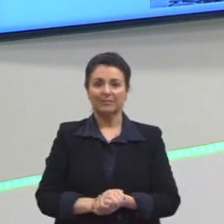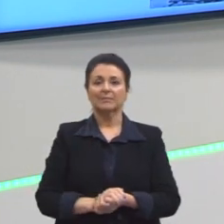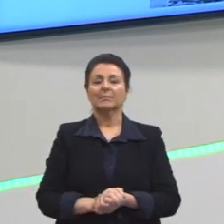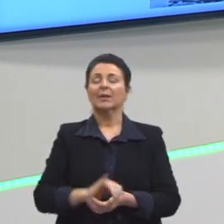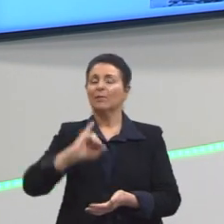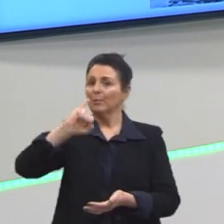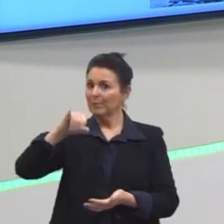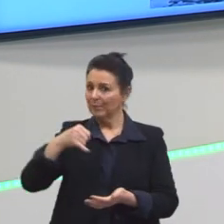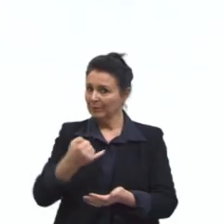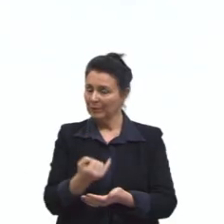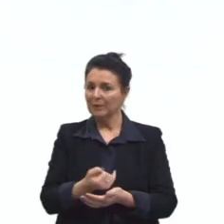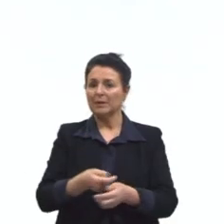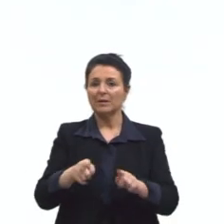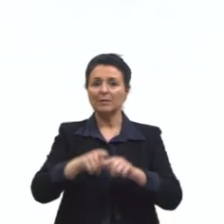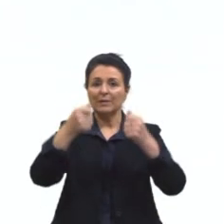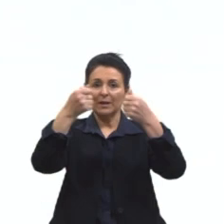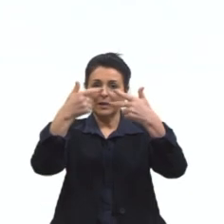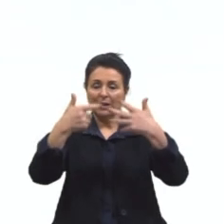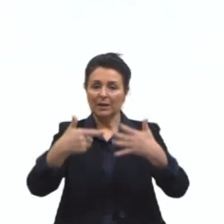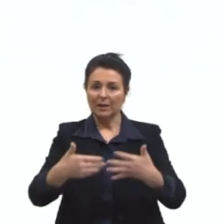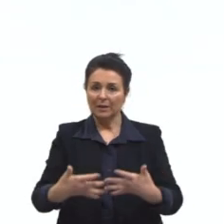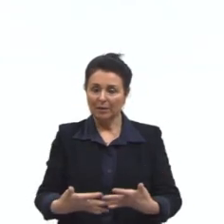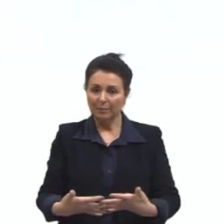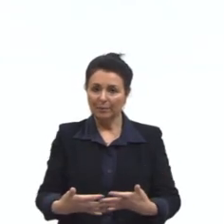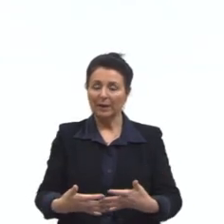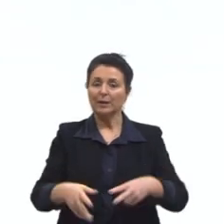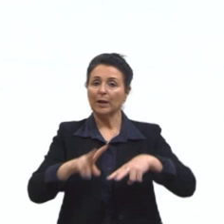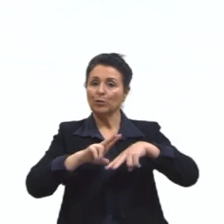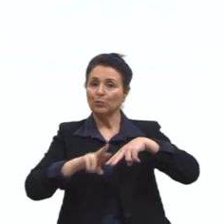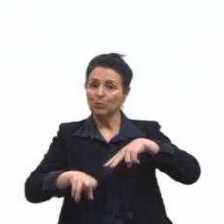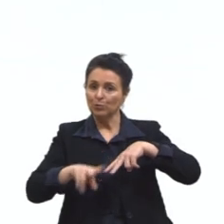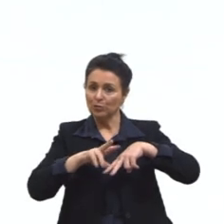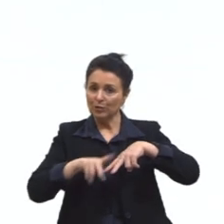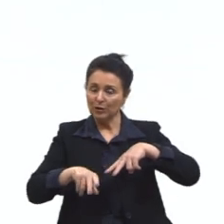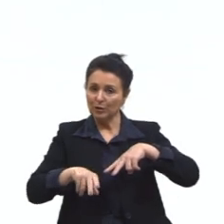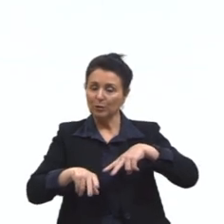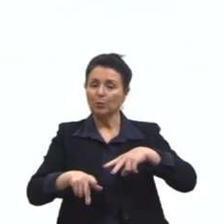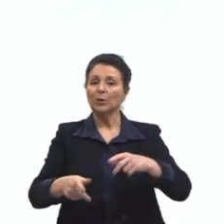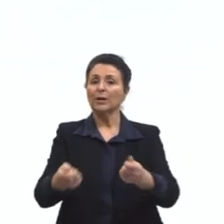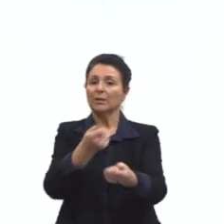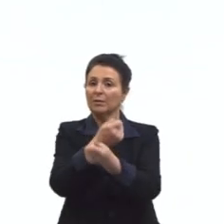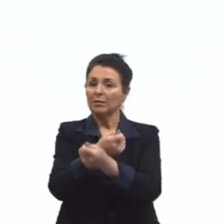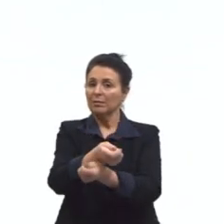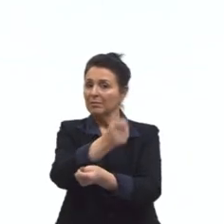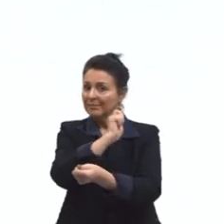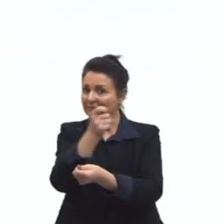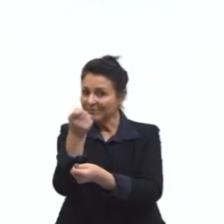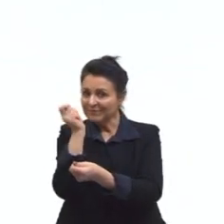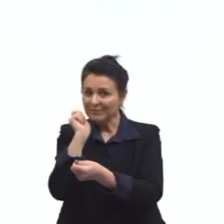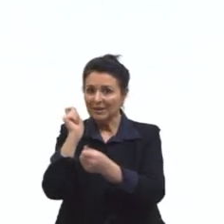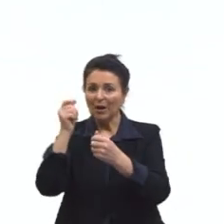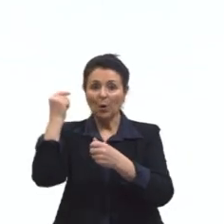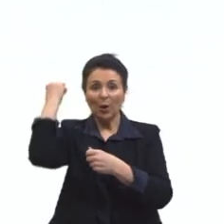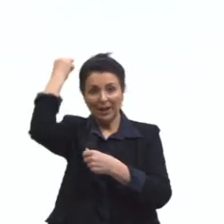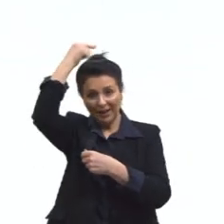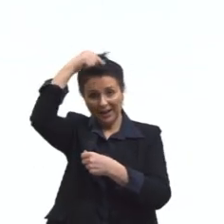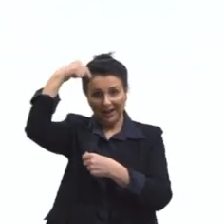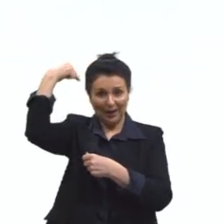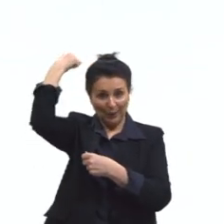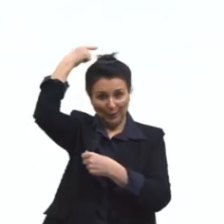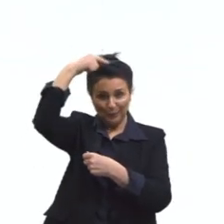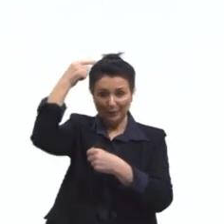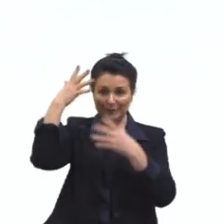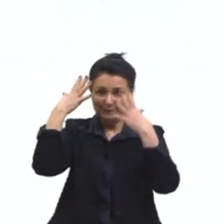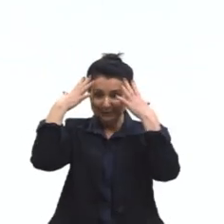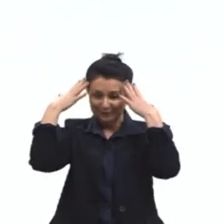aproveitar e falar da questão do gênero e da escravidão também. Uma questão bem interessante são esses turbantes, esses lenços que as